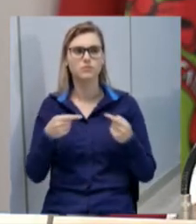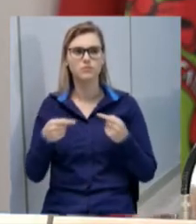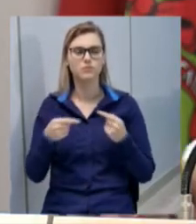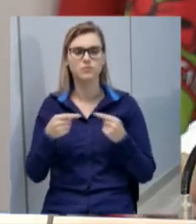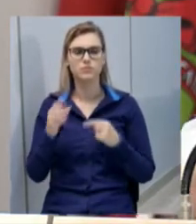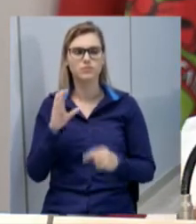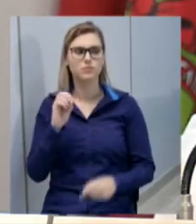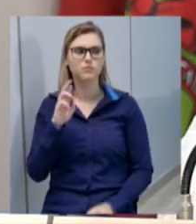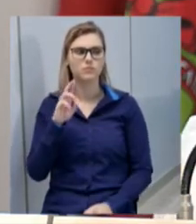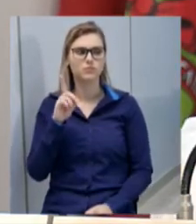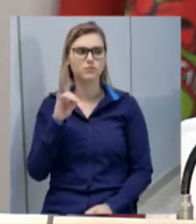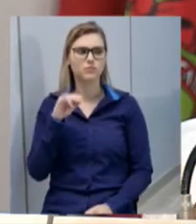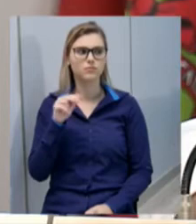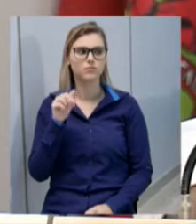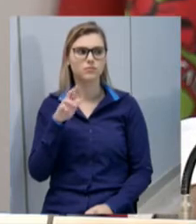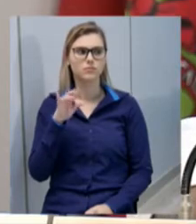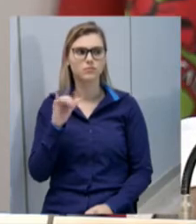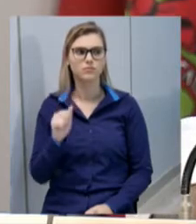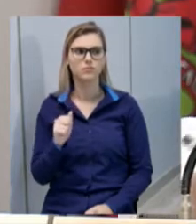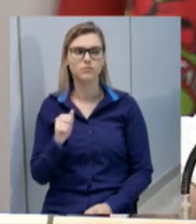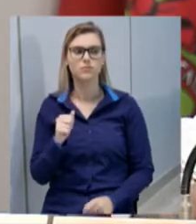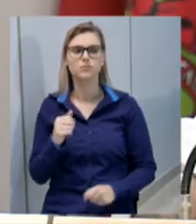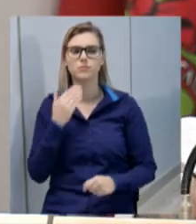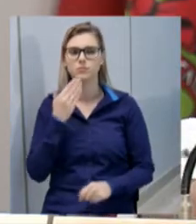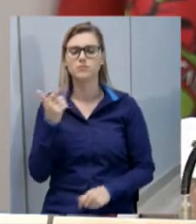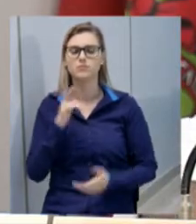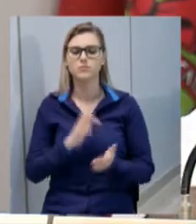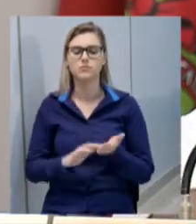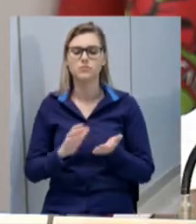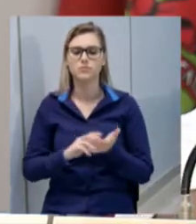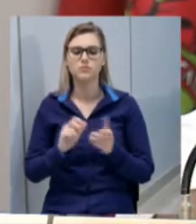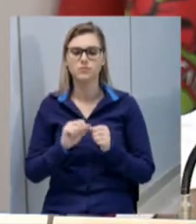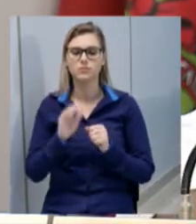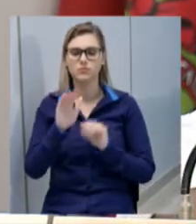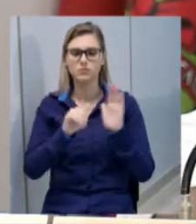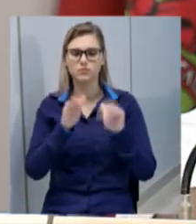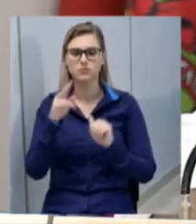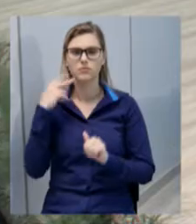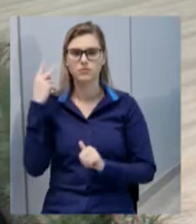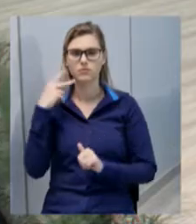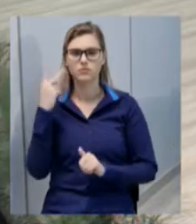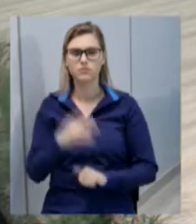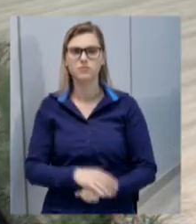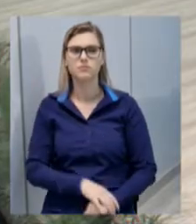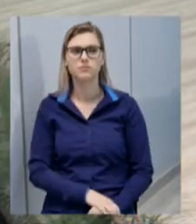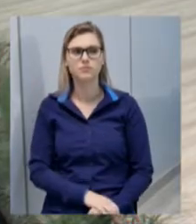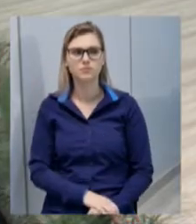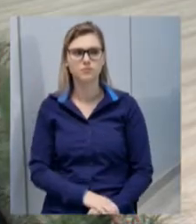ordinária solicito ao segundo secretário que faça a chamada dos vereadores